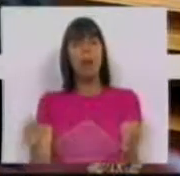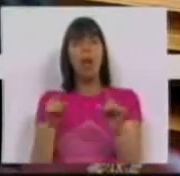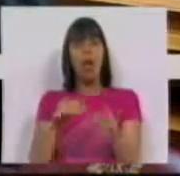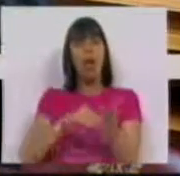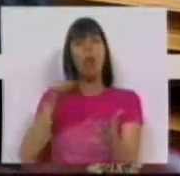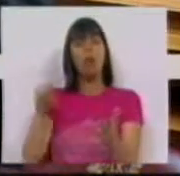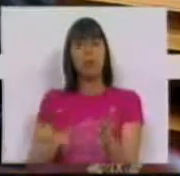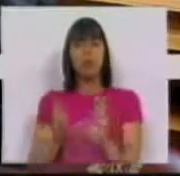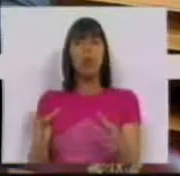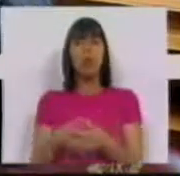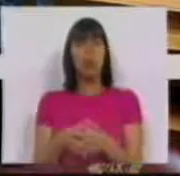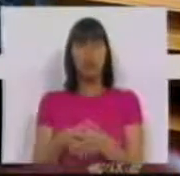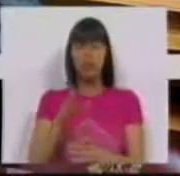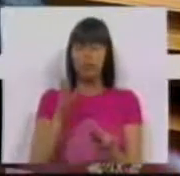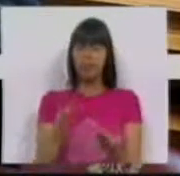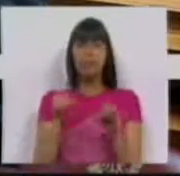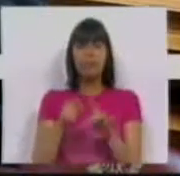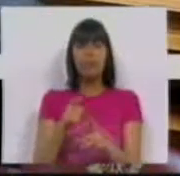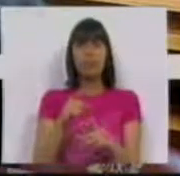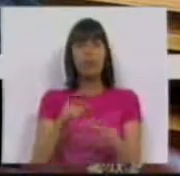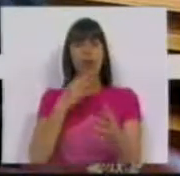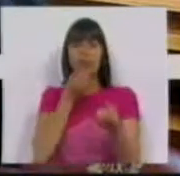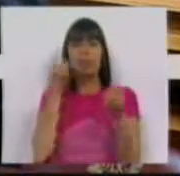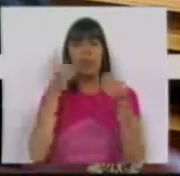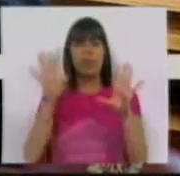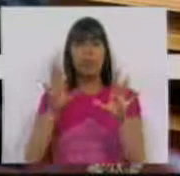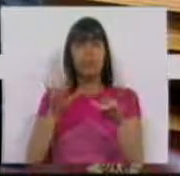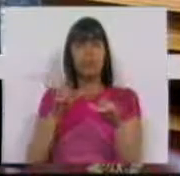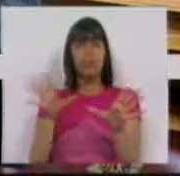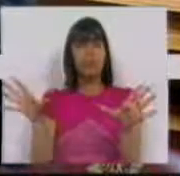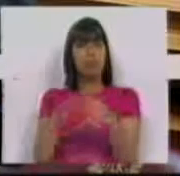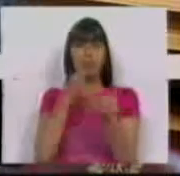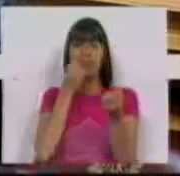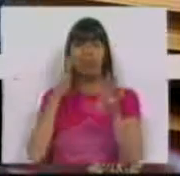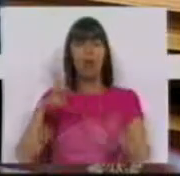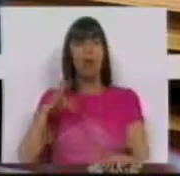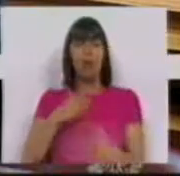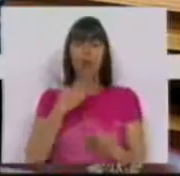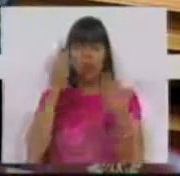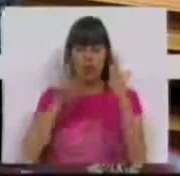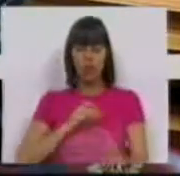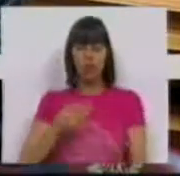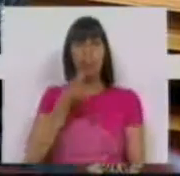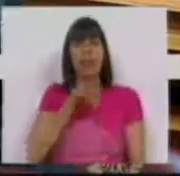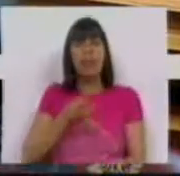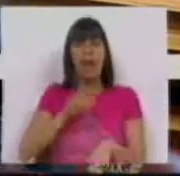é a contratação coletiva. Será o estilhaçar da contratação coletiva em Portugal. Muito obrigado, Sr. Presidente, pela tolerância. Muito obrigado.